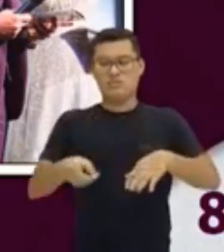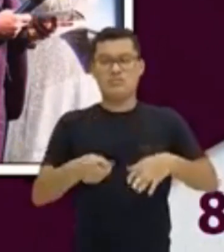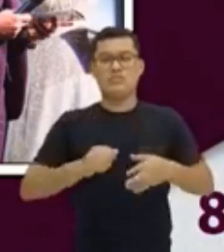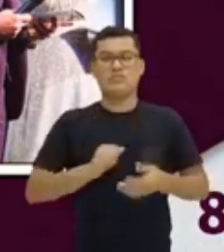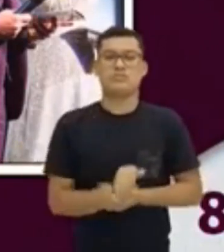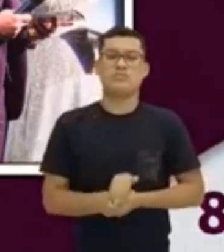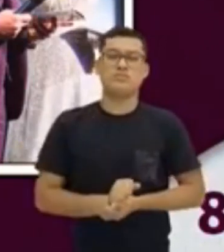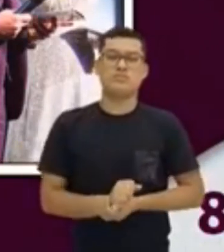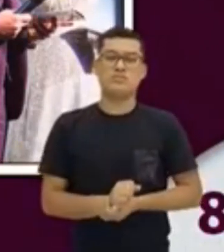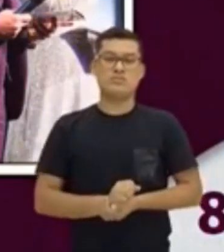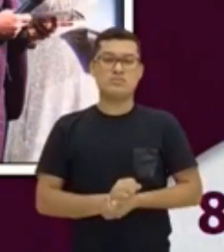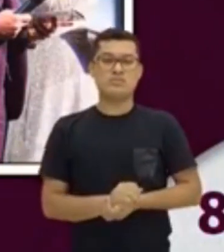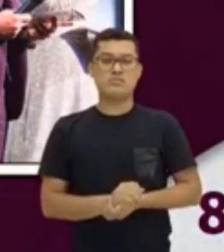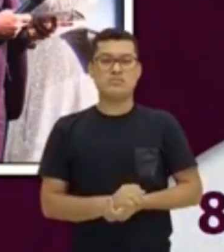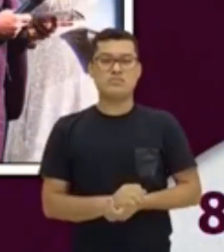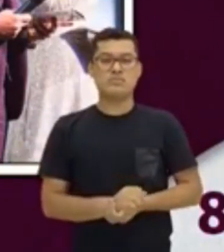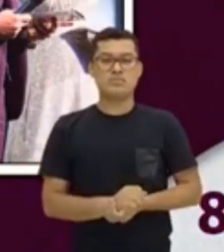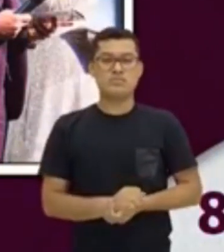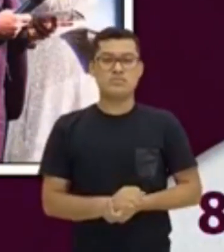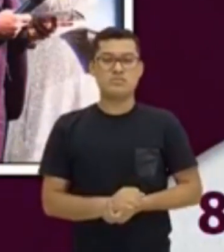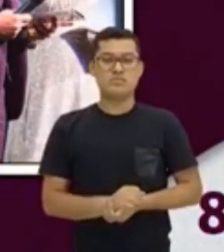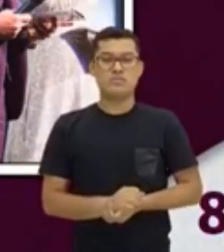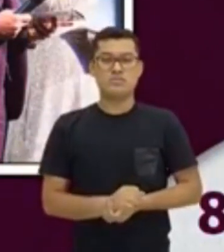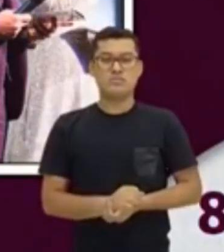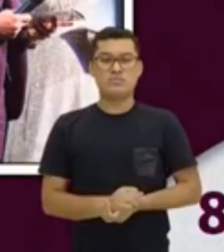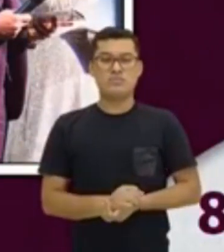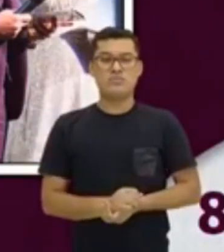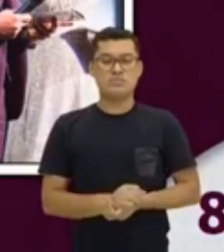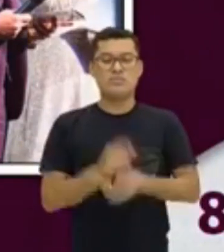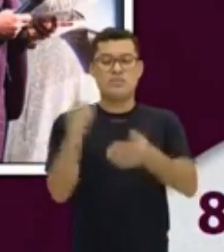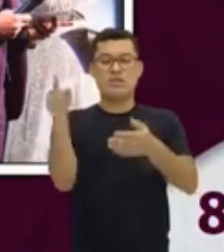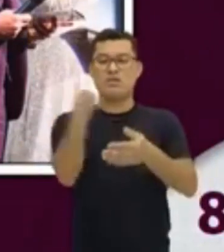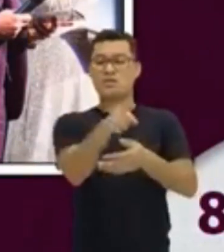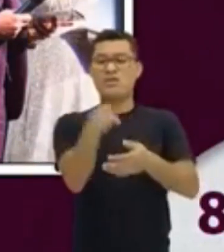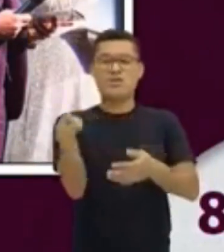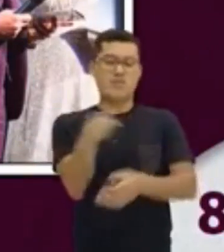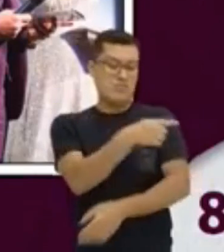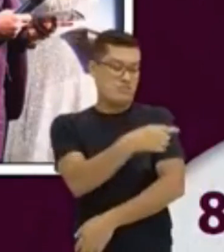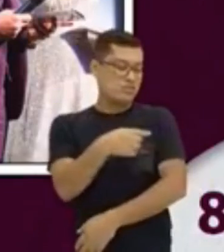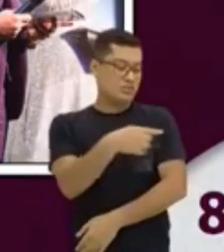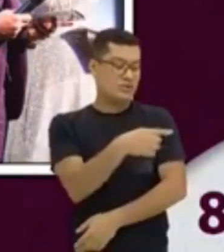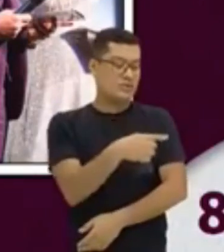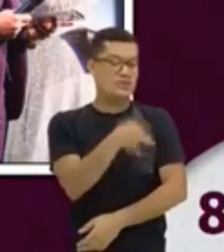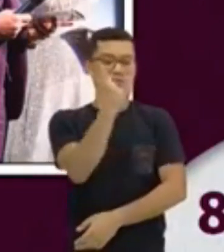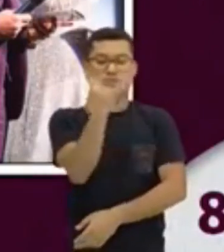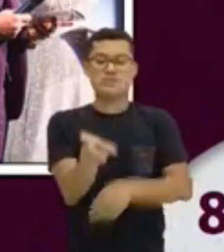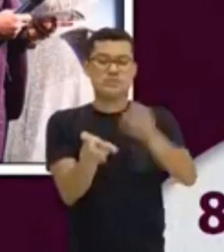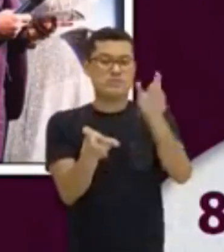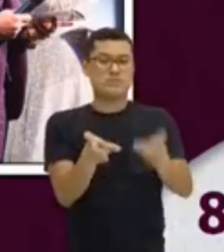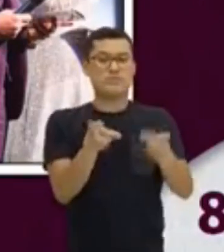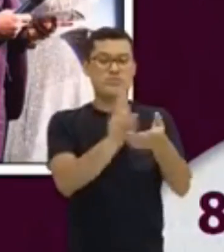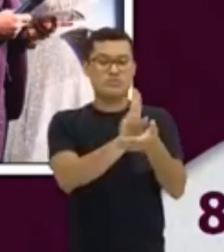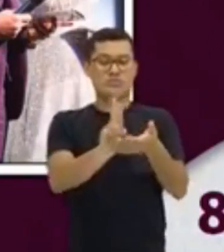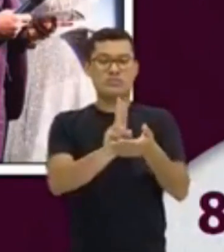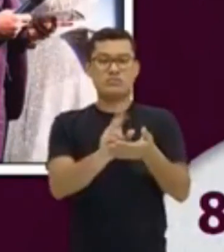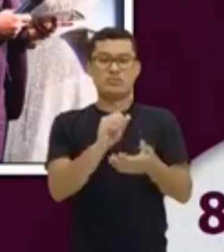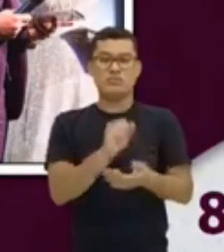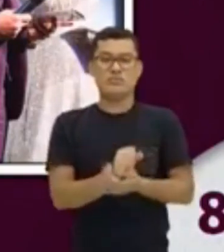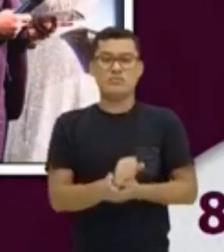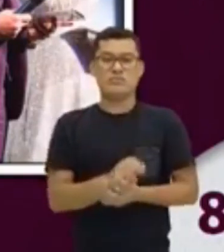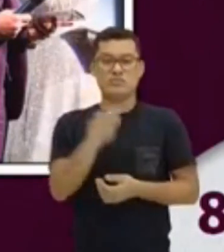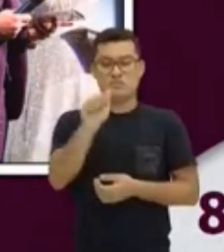class. These, are, esses, são. Aí, ela coloca o nome do N